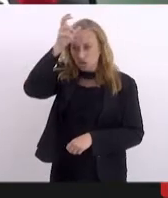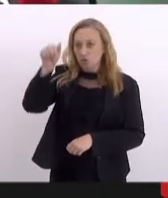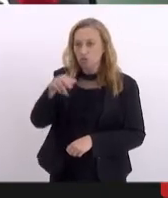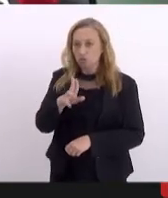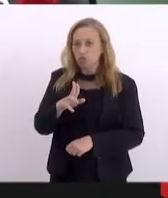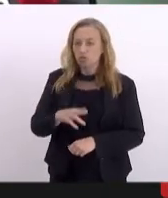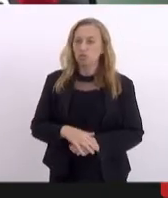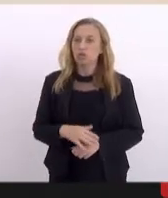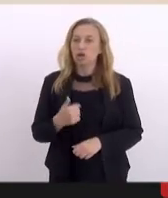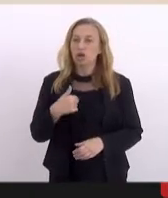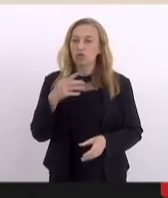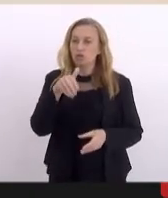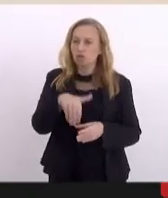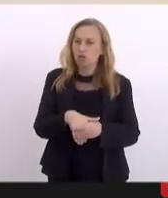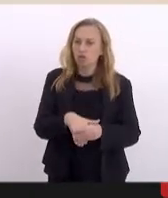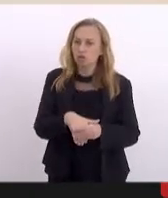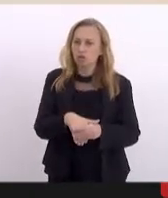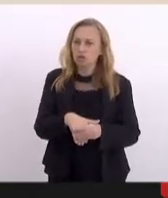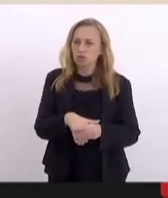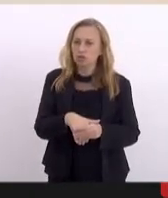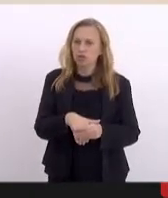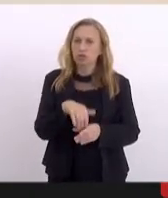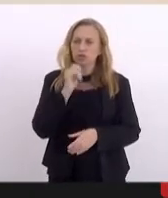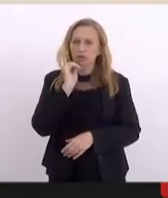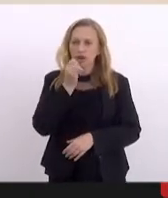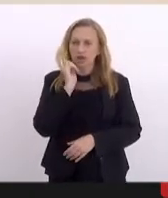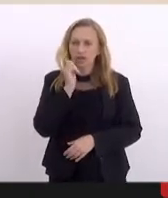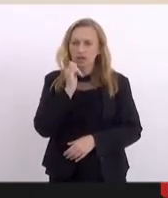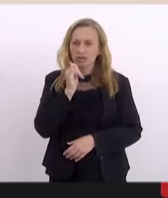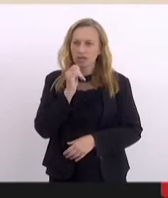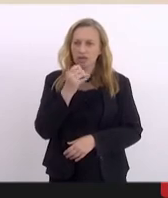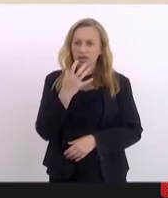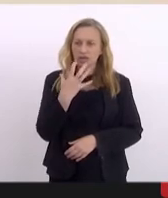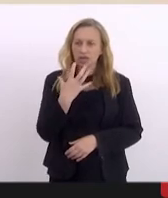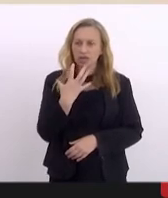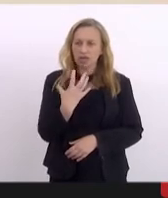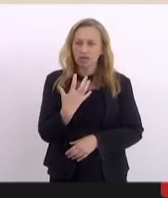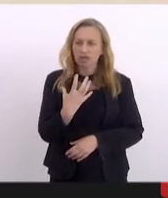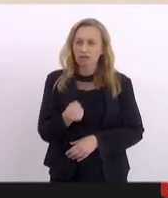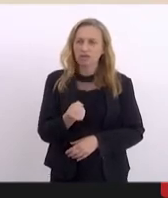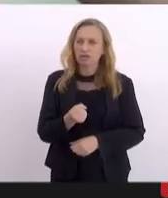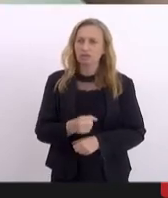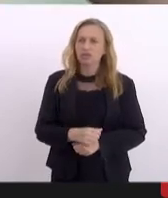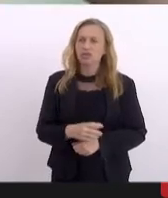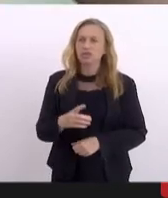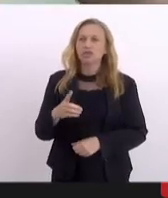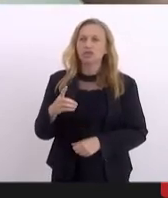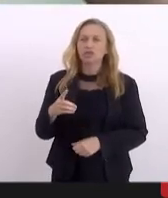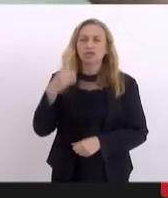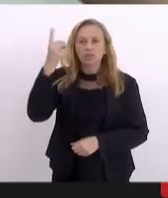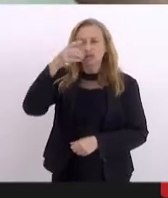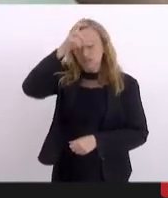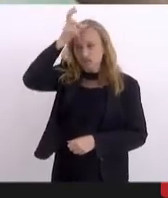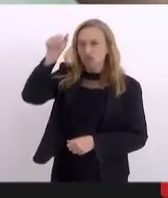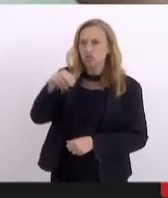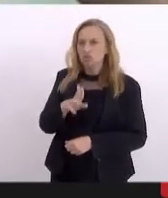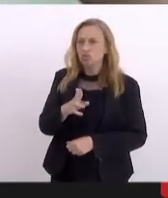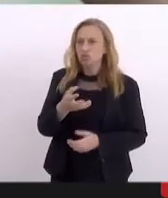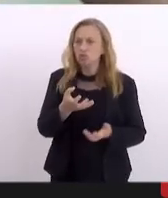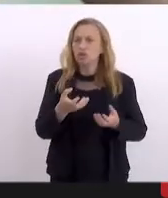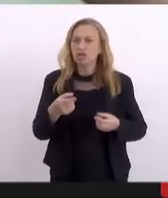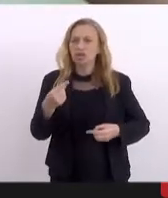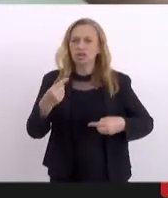Eu voto com a relatora. Aparecer da relatora. Tia Ju, eu queria que a senhora fizesse